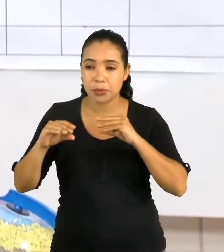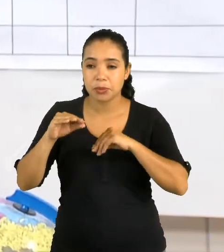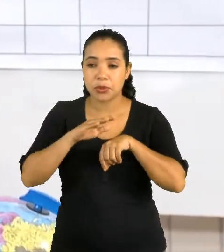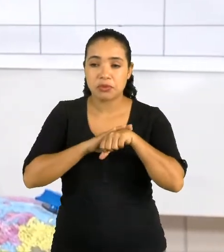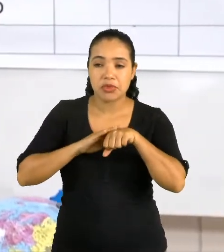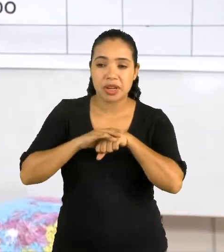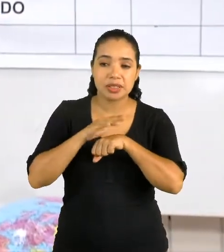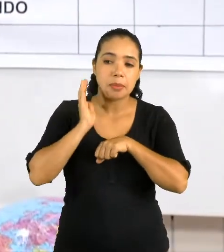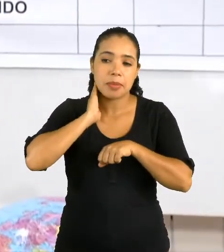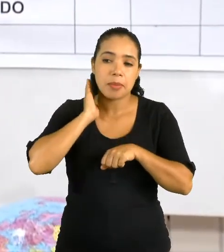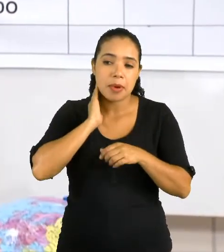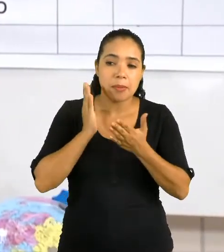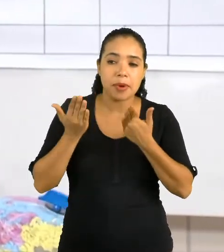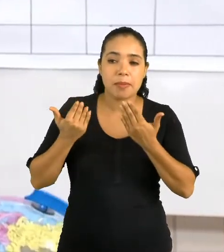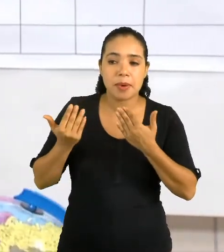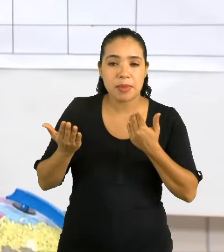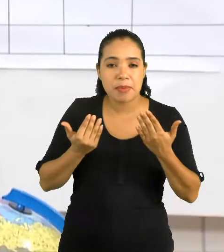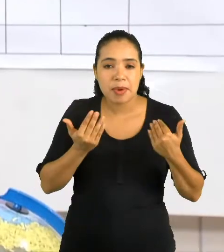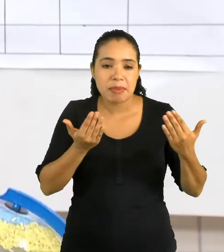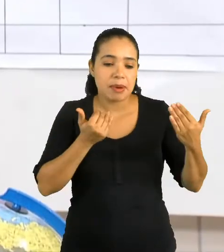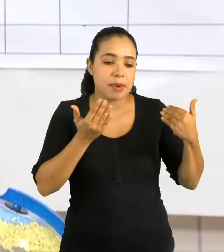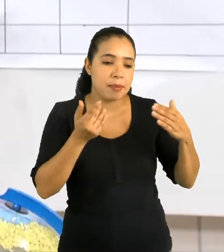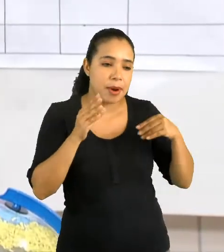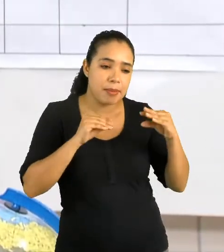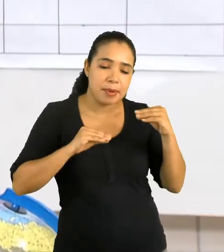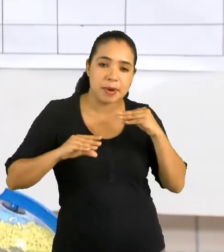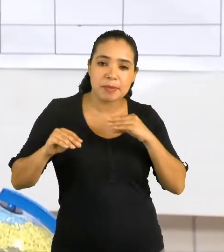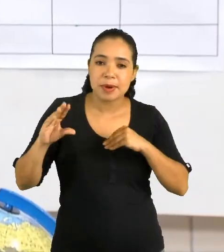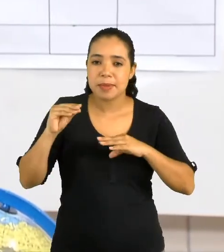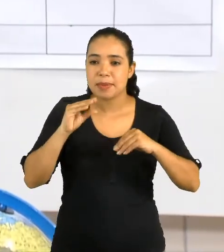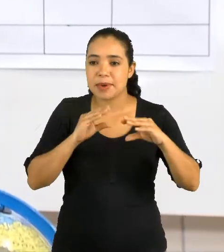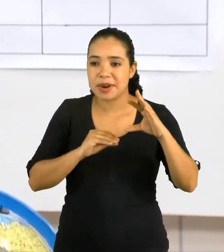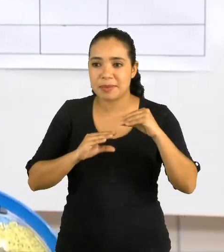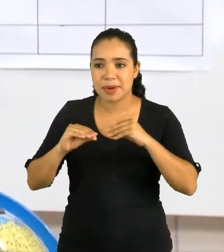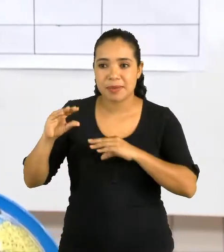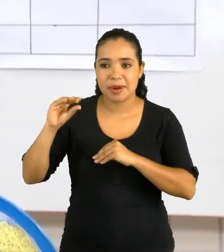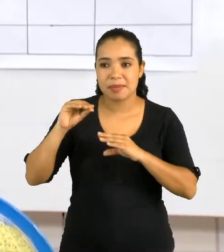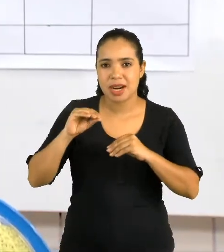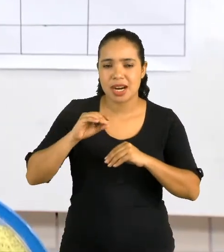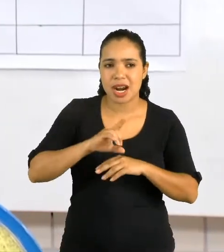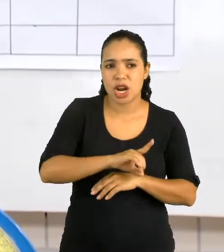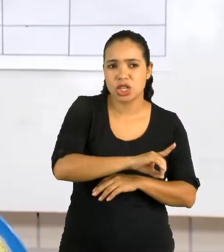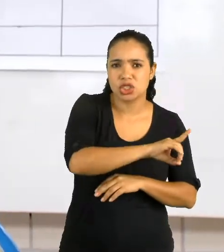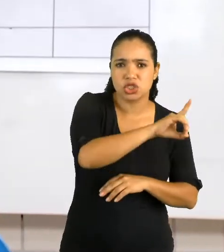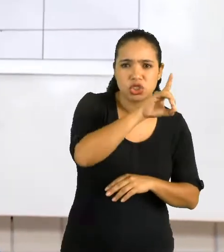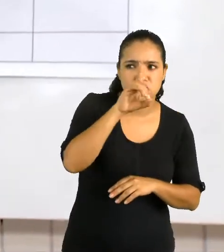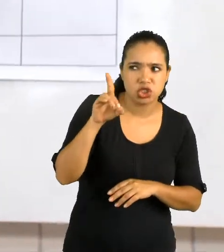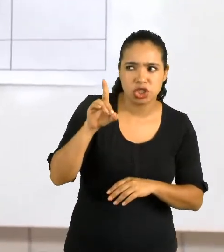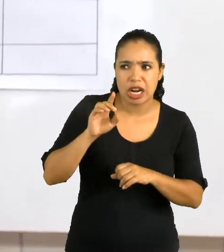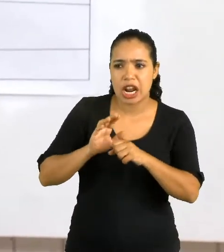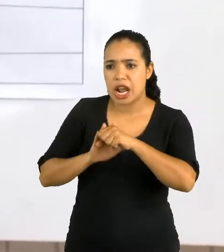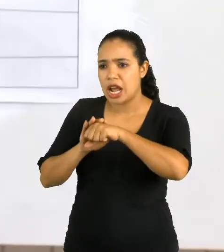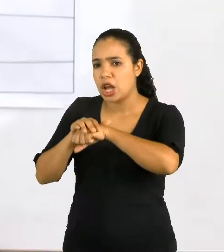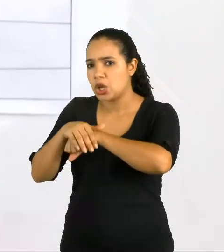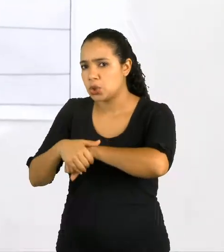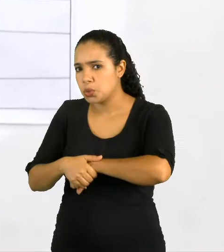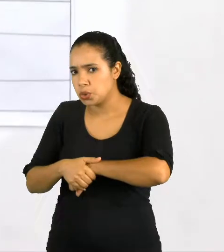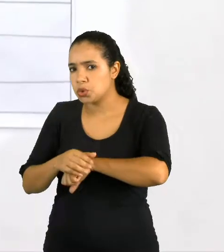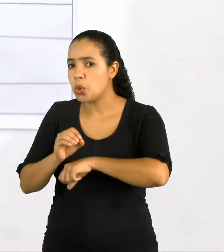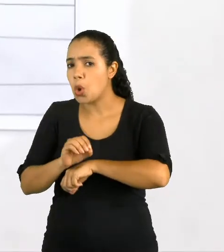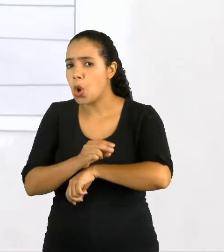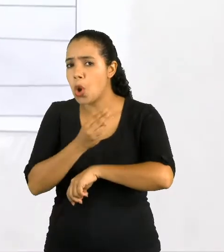que período ouvimos o som de pessoas conversando? Durante o dia? À noite? Ou em ambos os